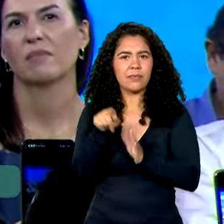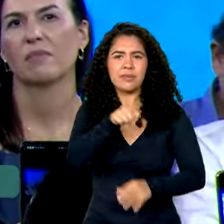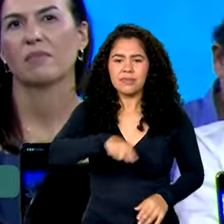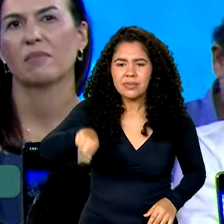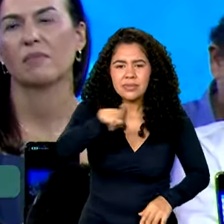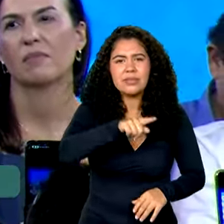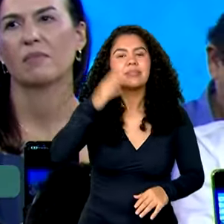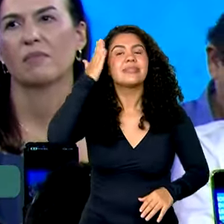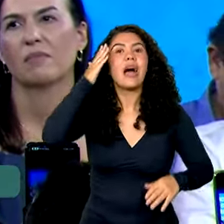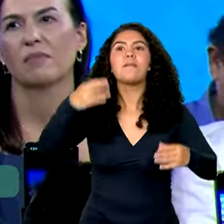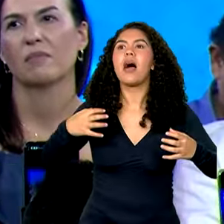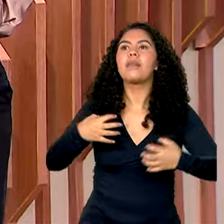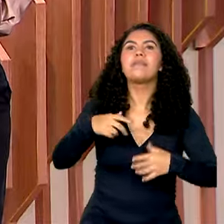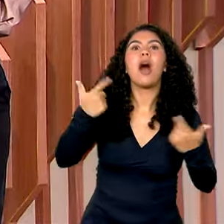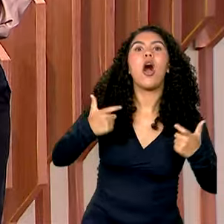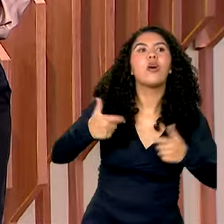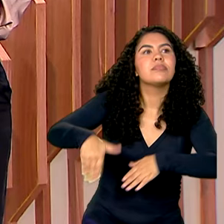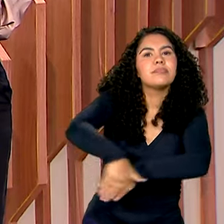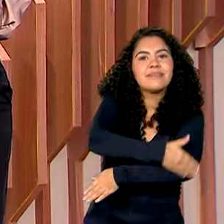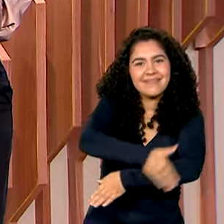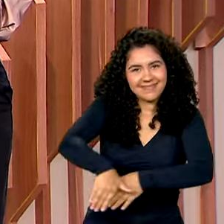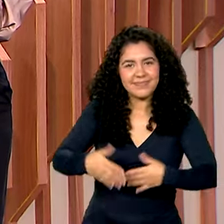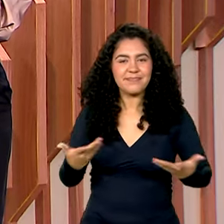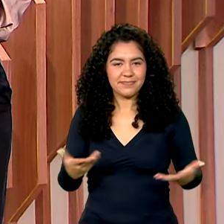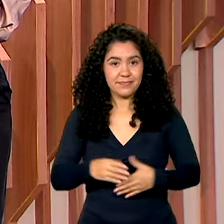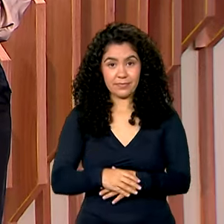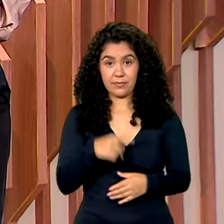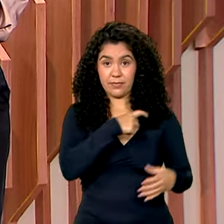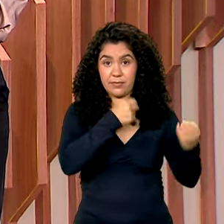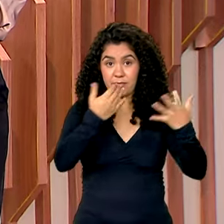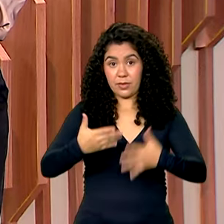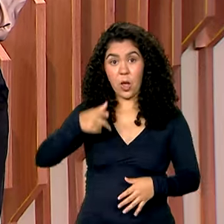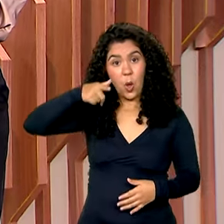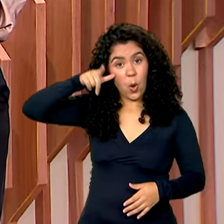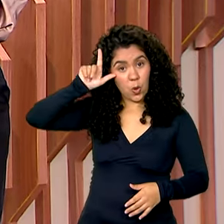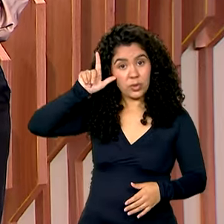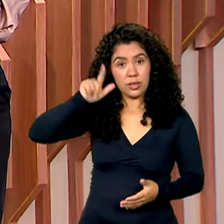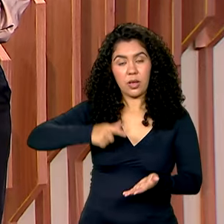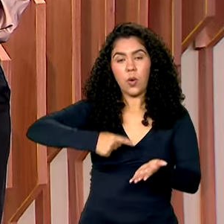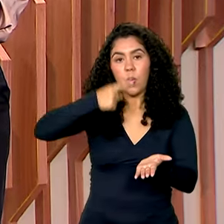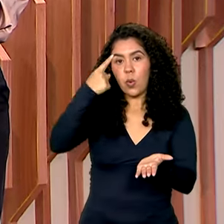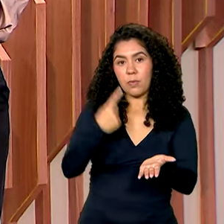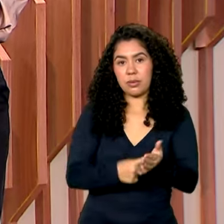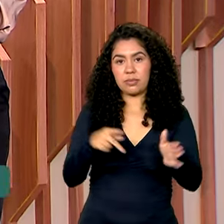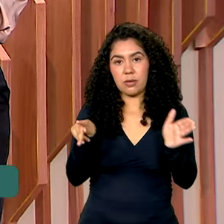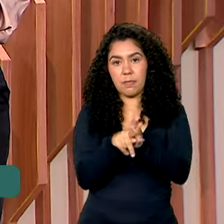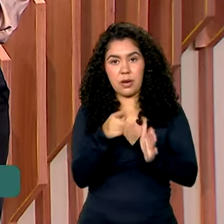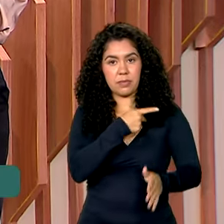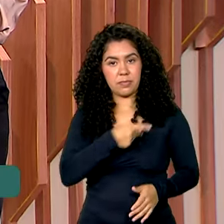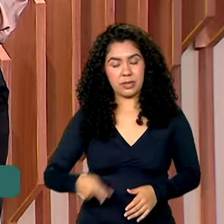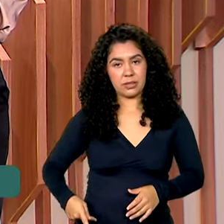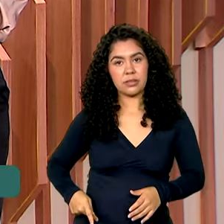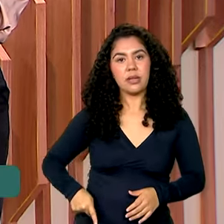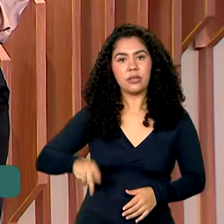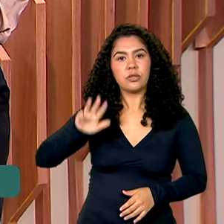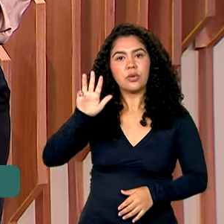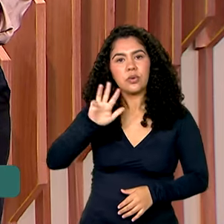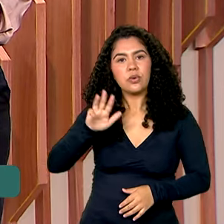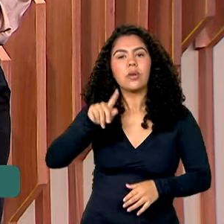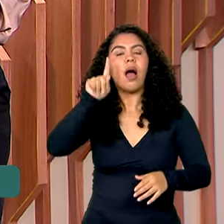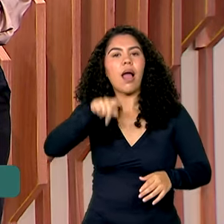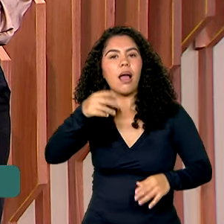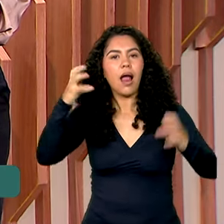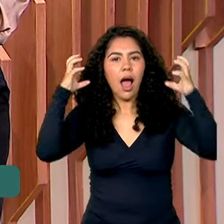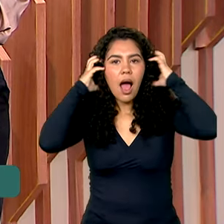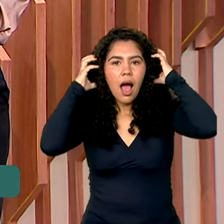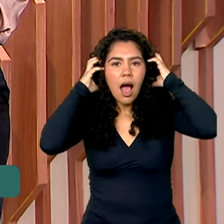sabe o endereço que mora. E ontem o primeiro compromisso do presidente Lula em Fortaleza foi uma entrevista à Rádio Verdinha.